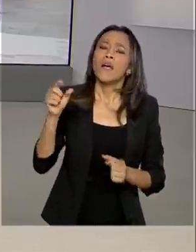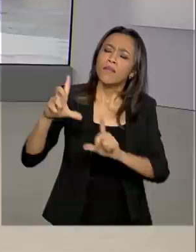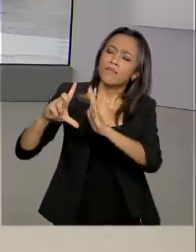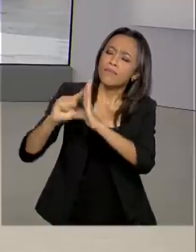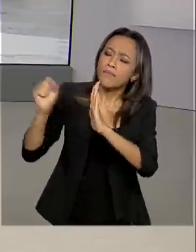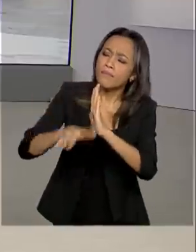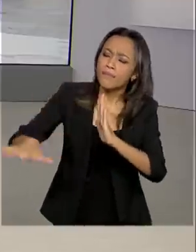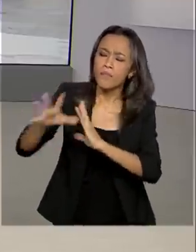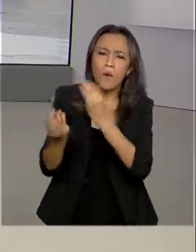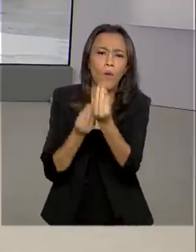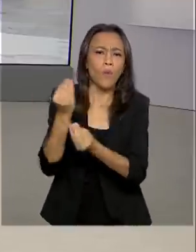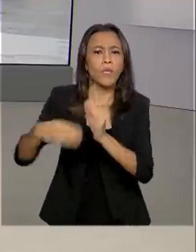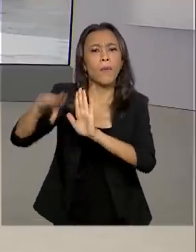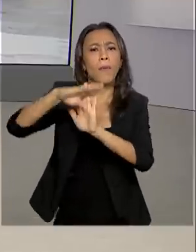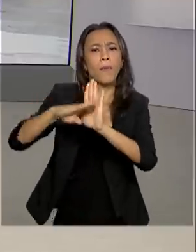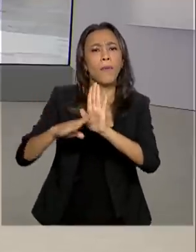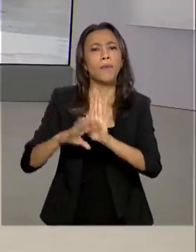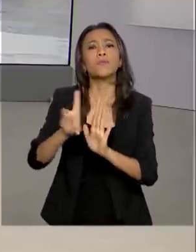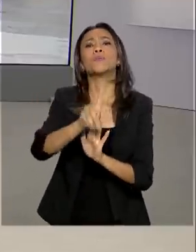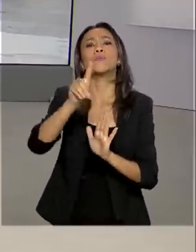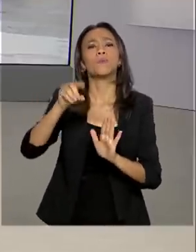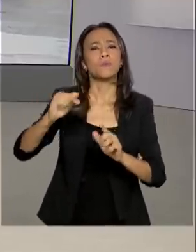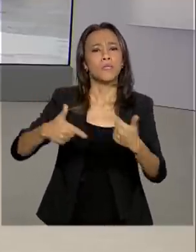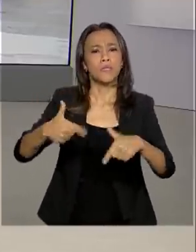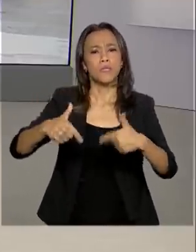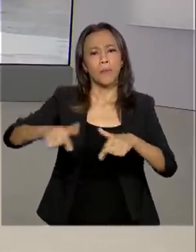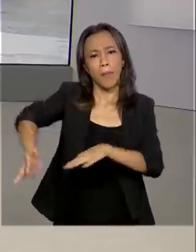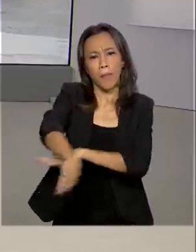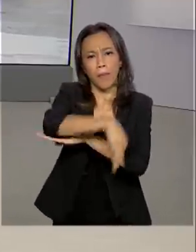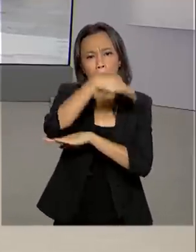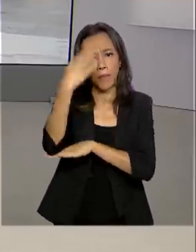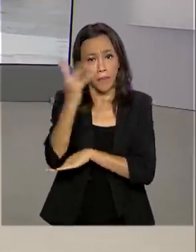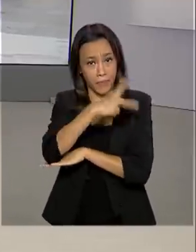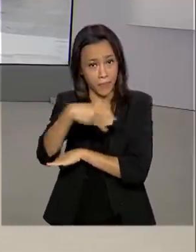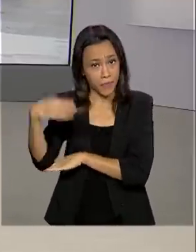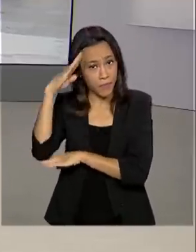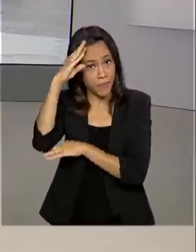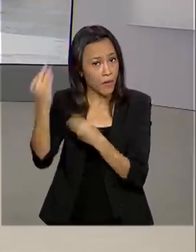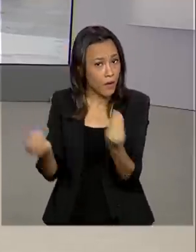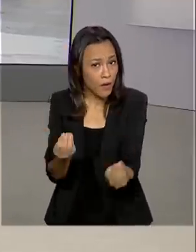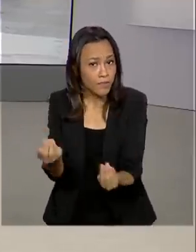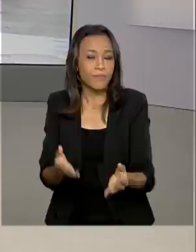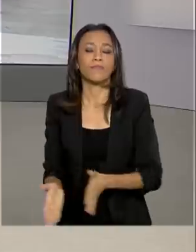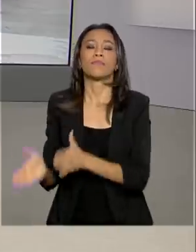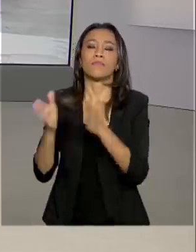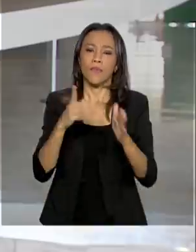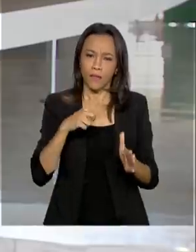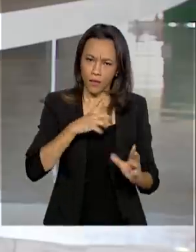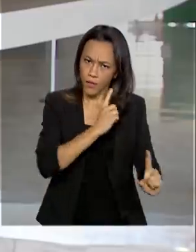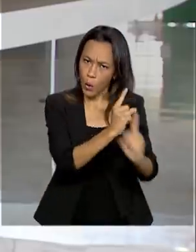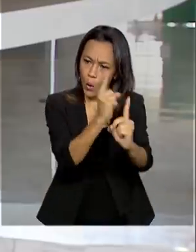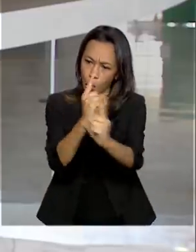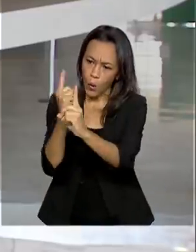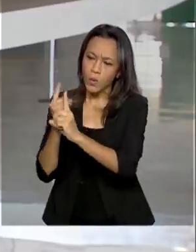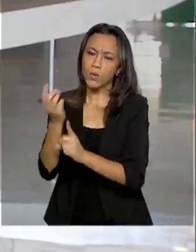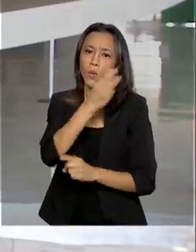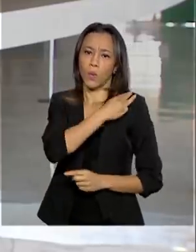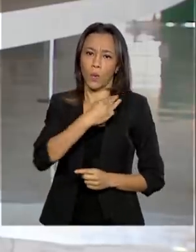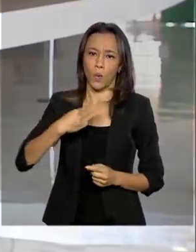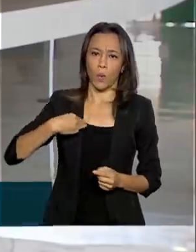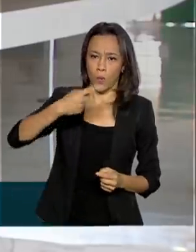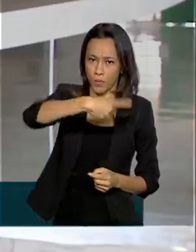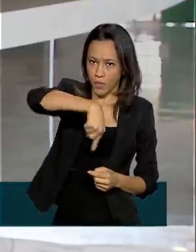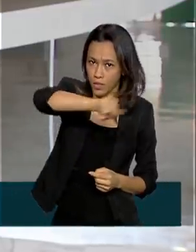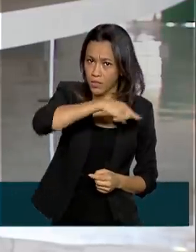Planalto, como é que está a programação do Dia do Presidente? Olha, Renata, além de encontros com ministros, o presidente Jair Bolsonaro